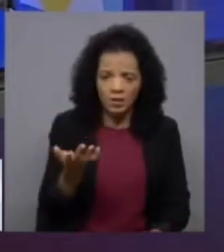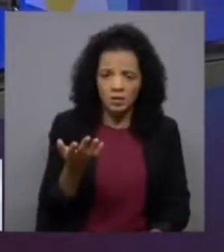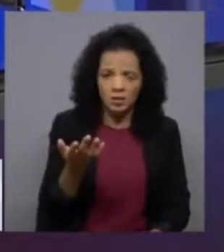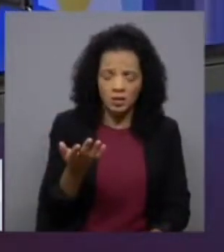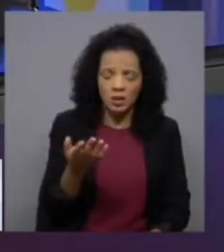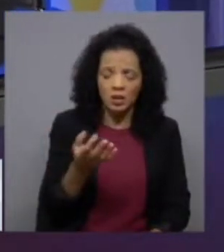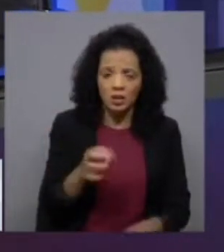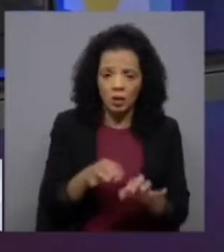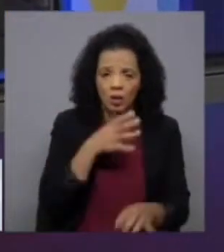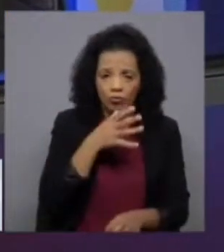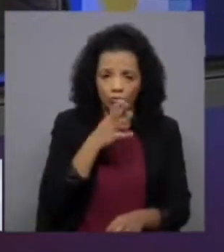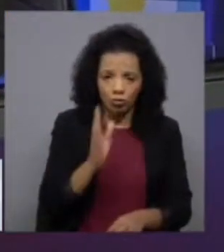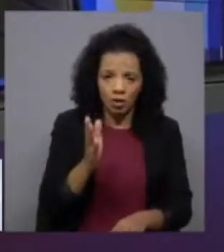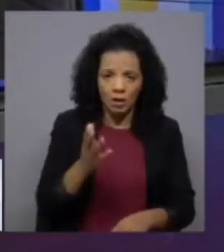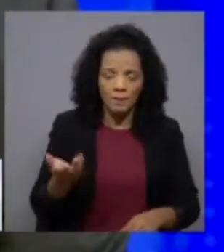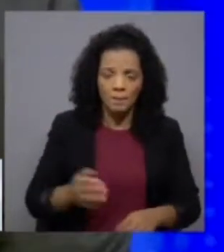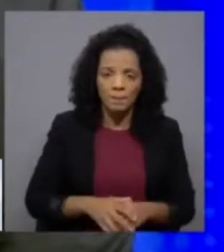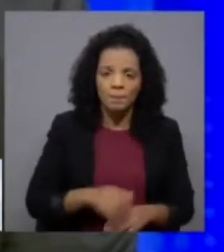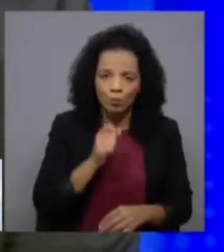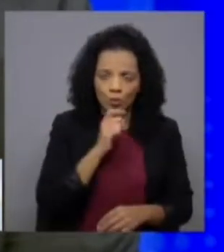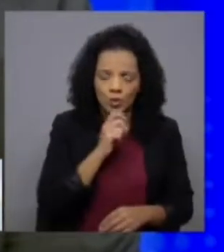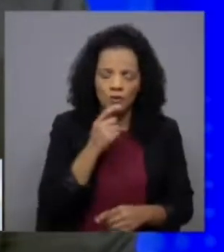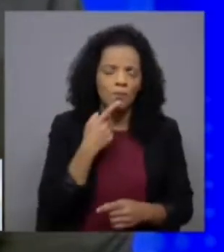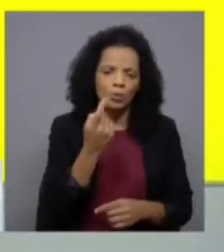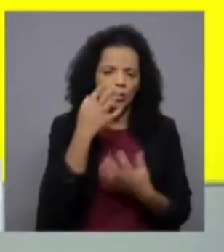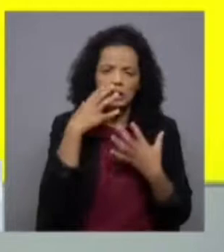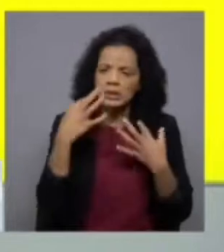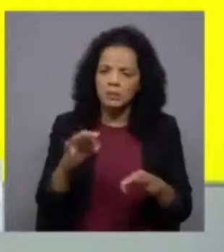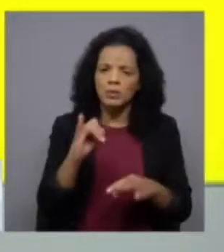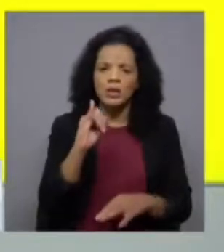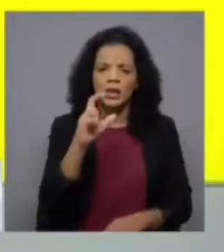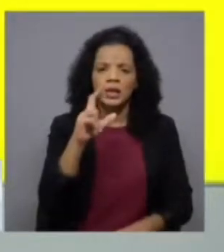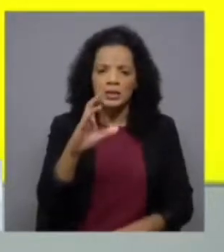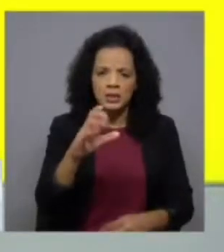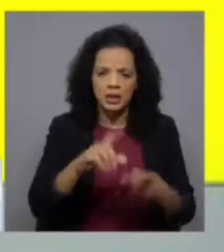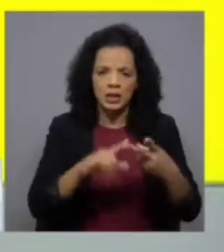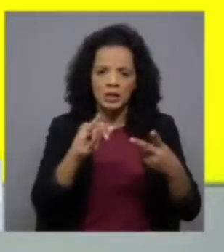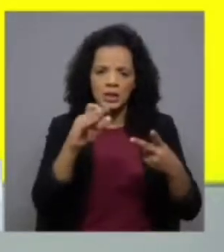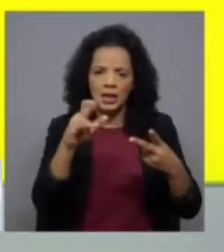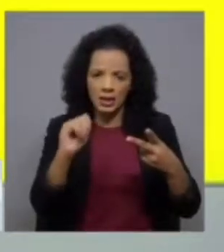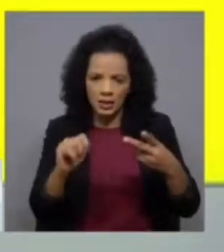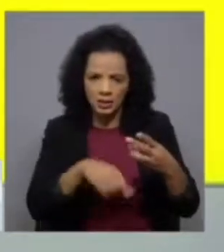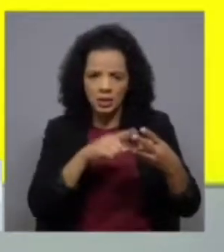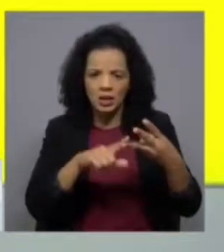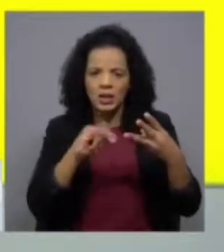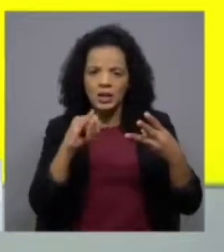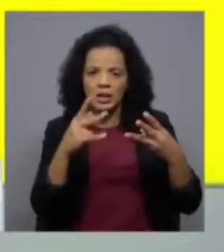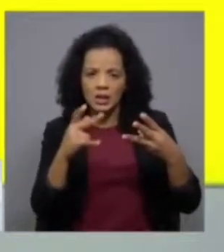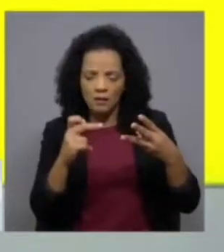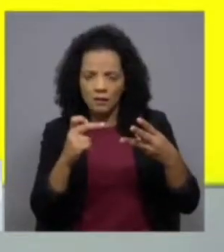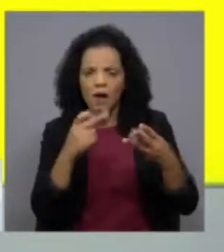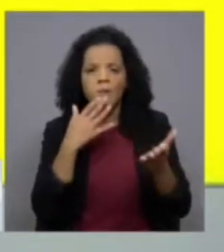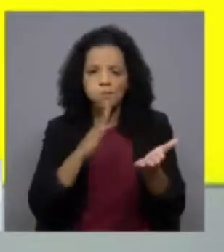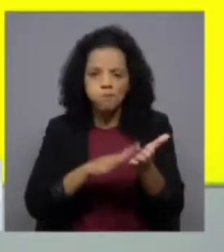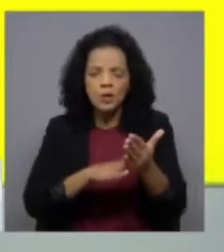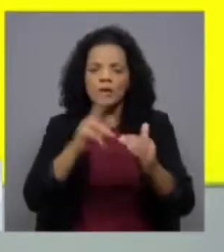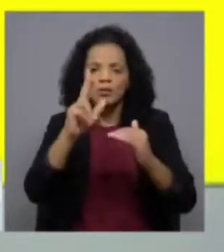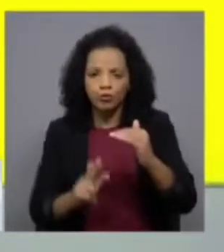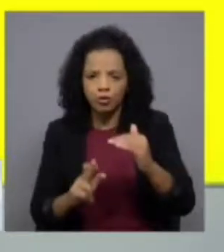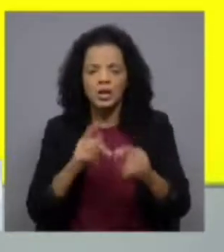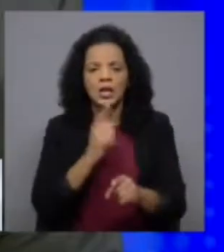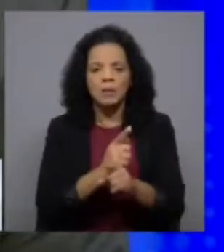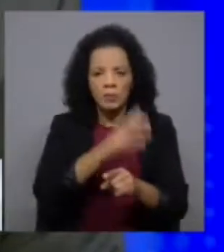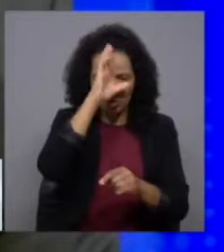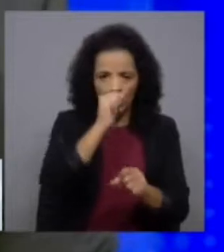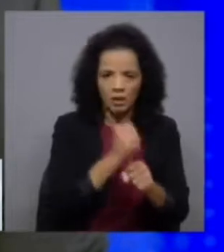que foram aqui ditas. É possível reduzir? Uma pergunta muito simples. O IRC, o IRS e o IVA da restauração e continuar a assegurar as punições do Estado?